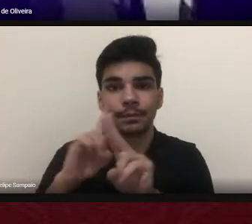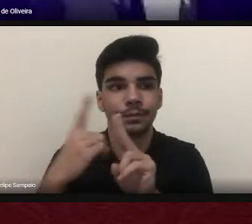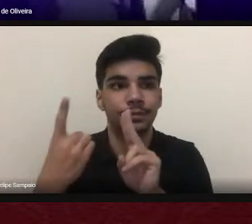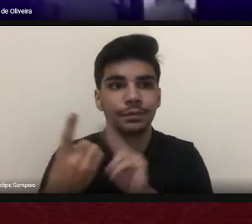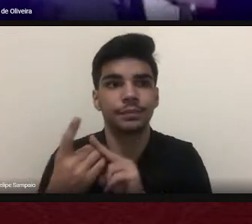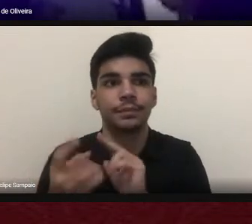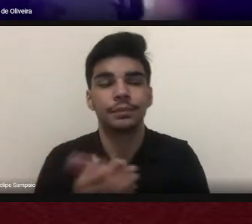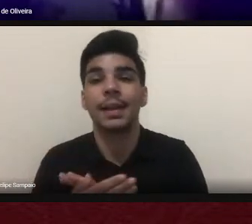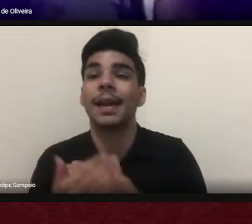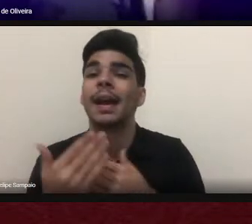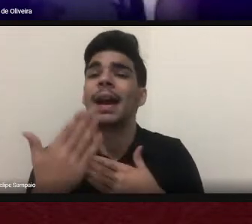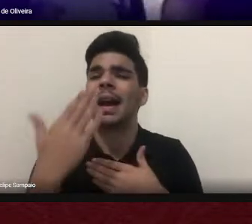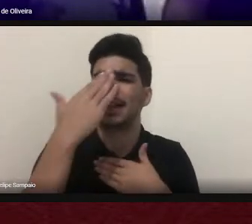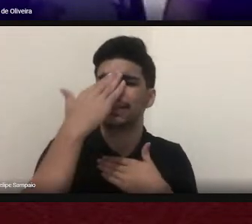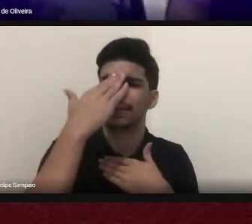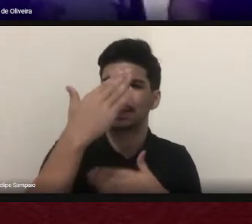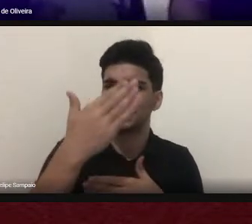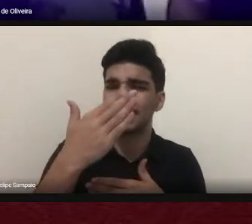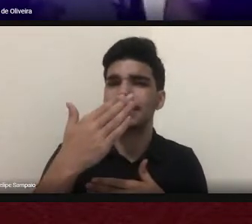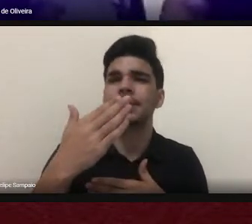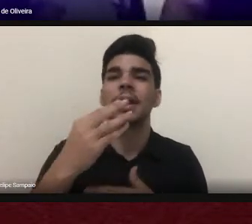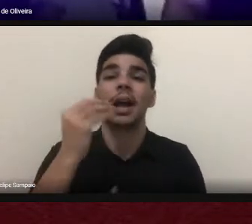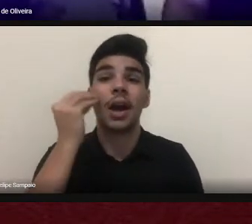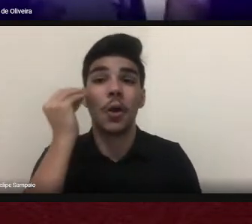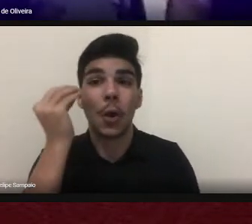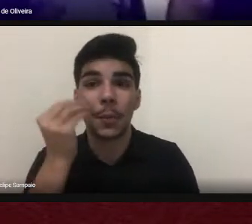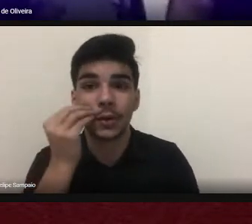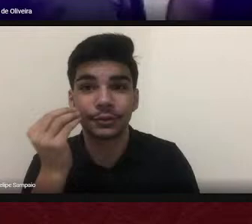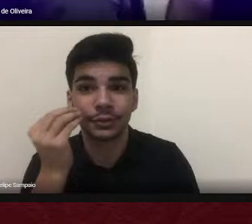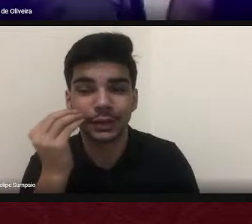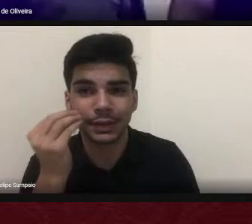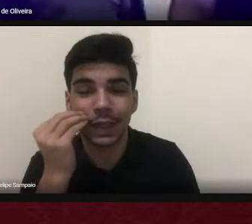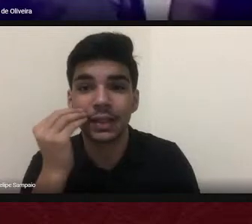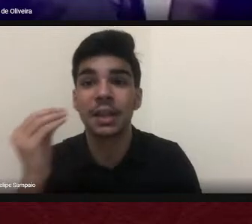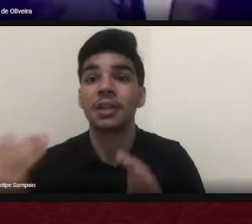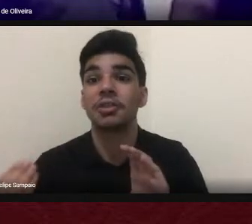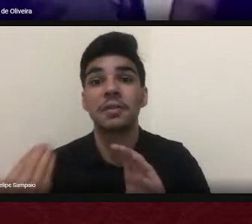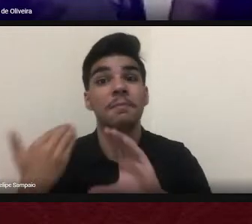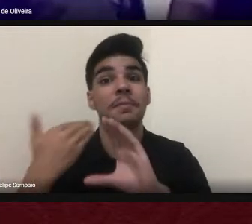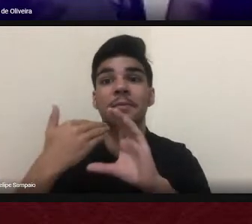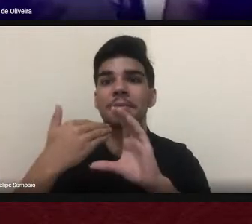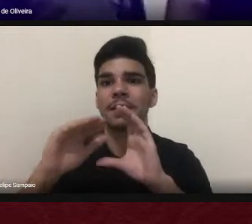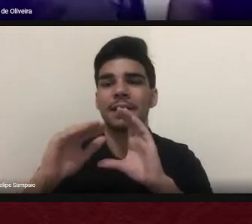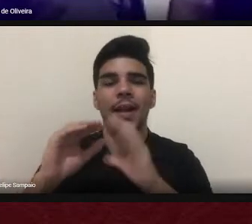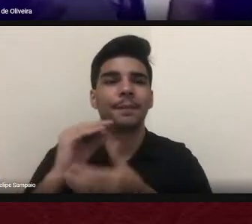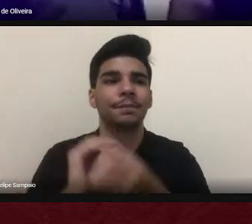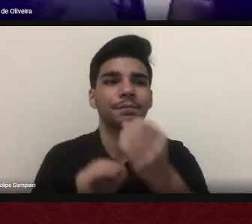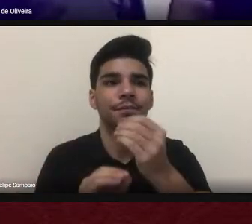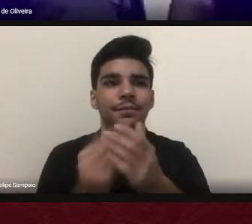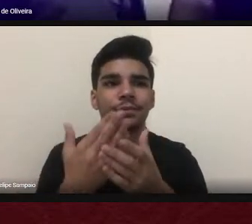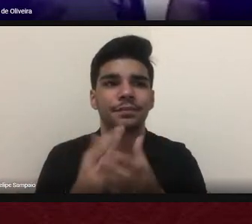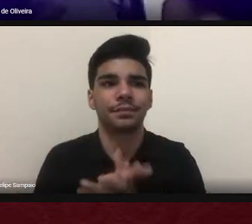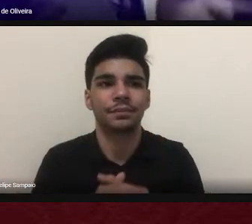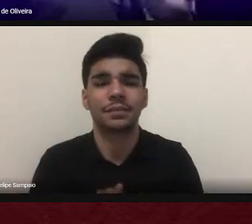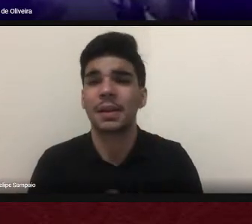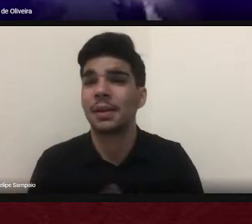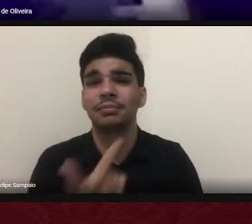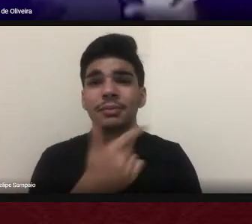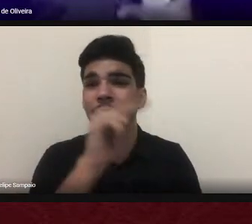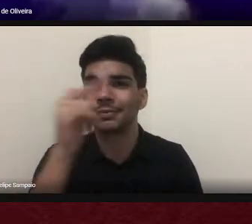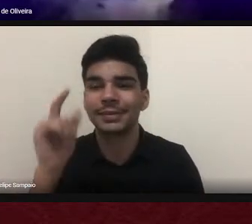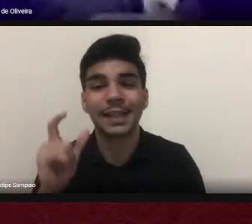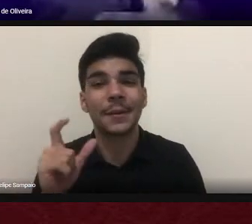pela oportunidade de publicar essa obra né eu não tenho palavras